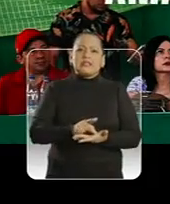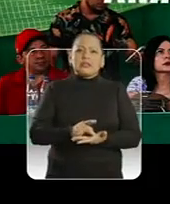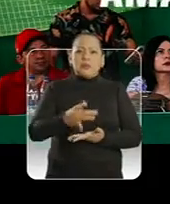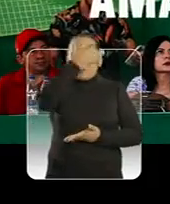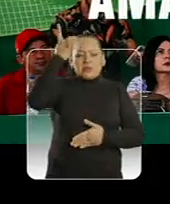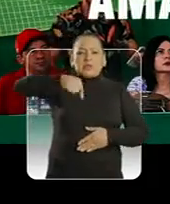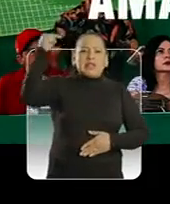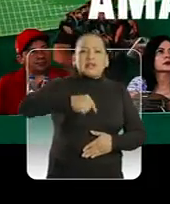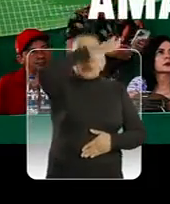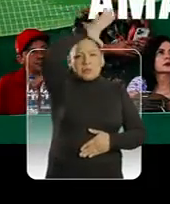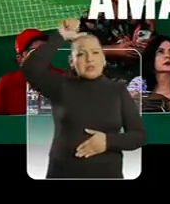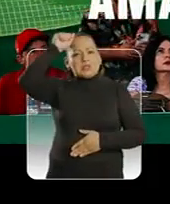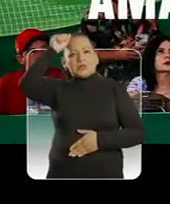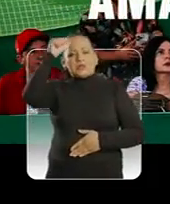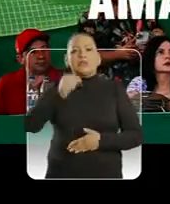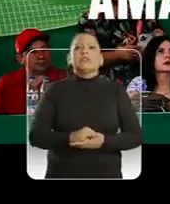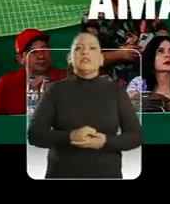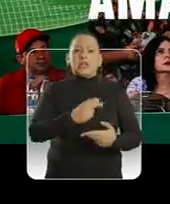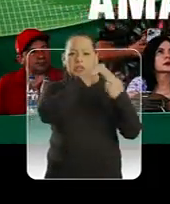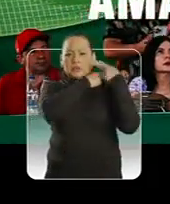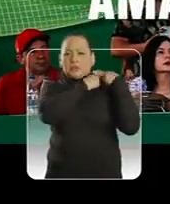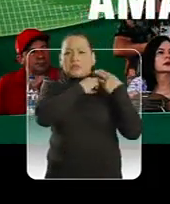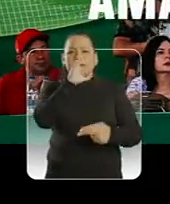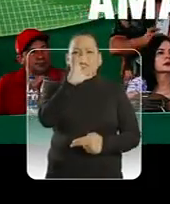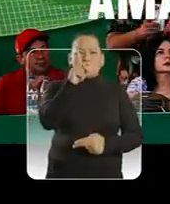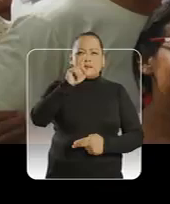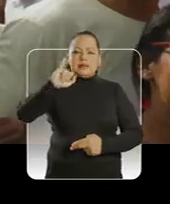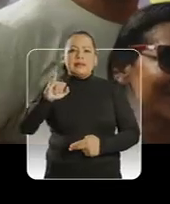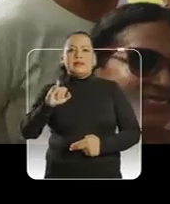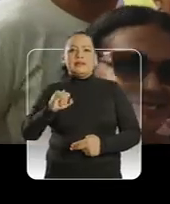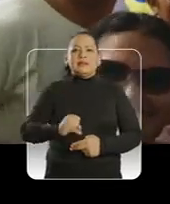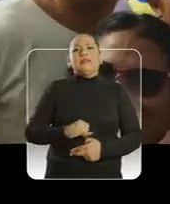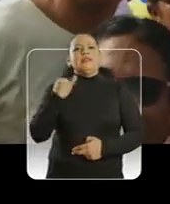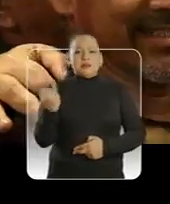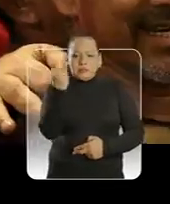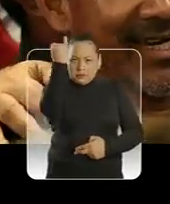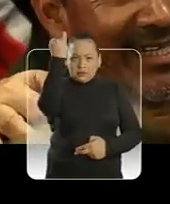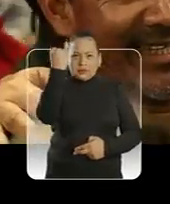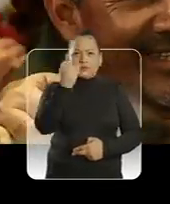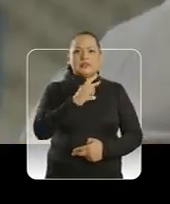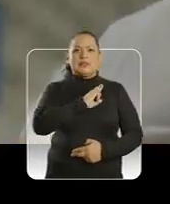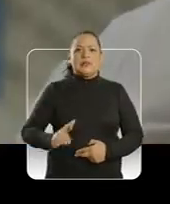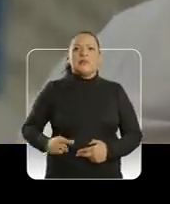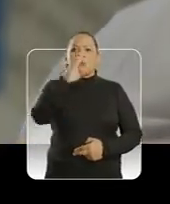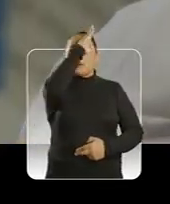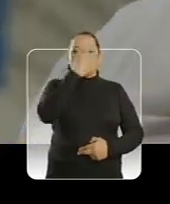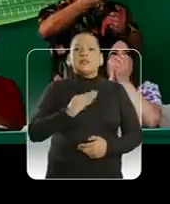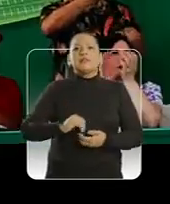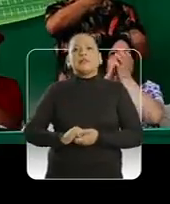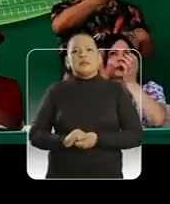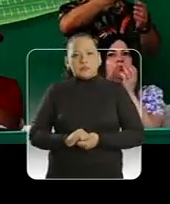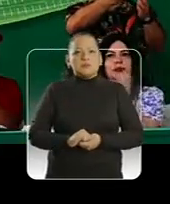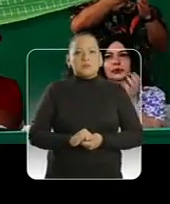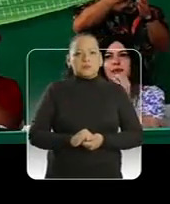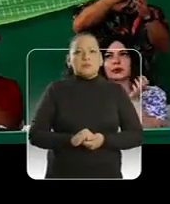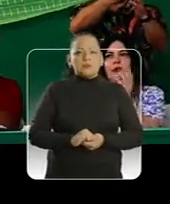amazonense, o senador da República do Amazonas, que presidiu a CPI mais importante da República Brasileira.